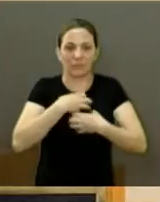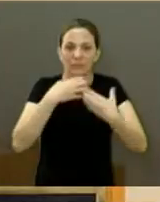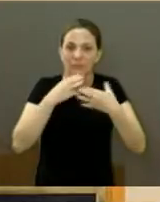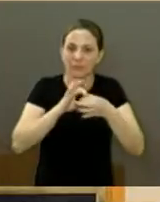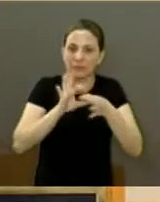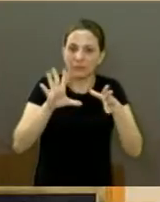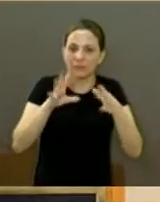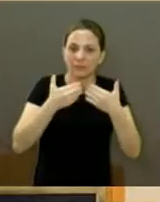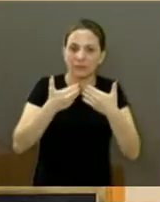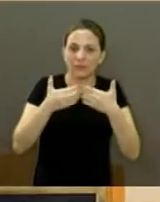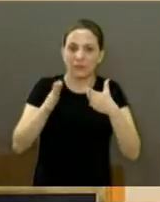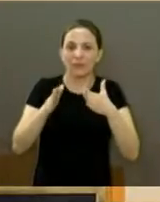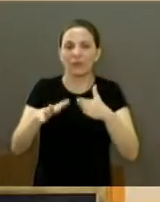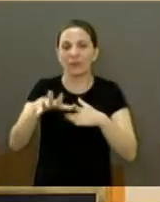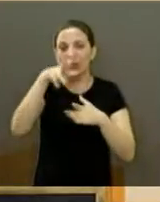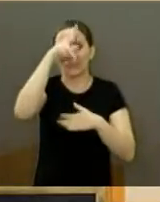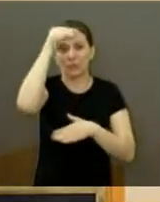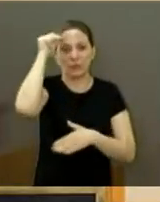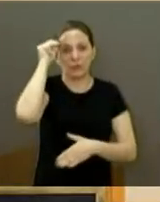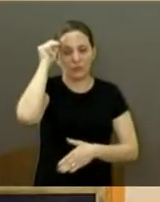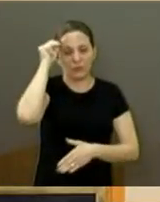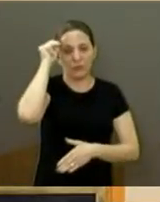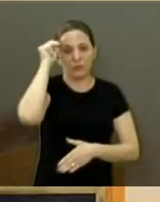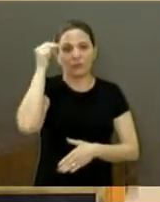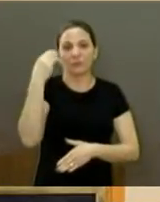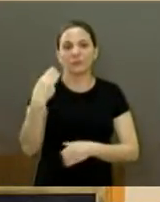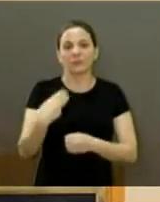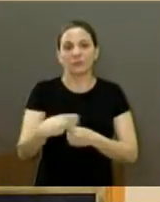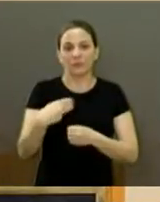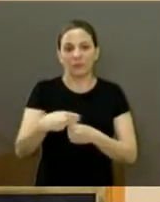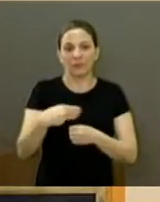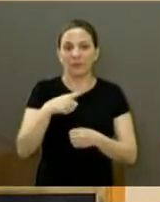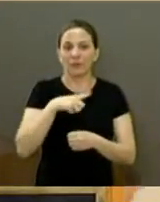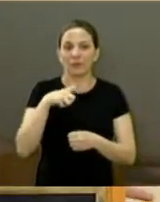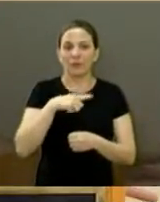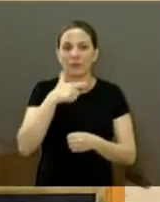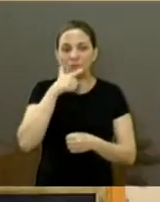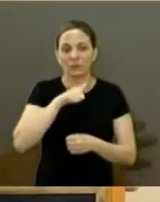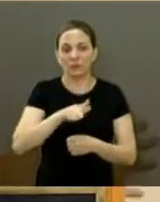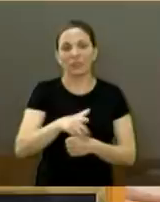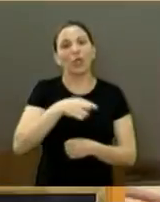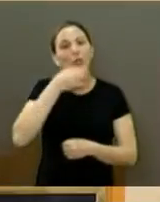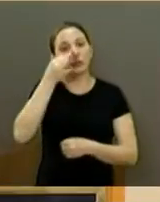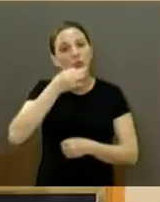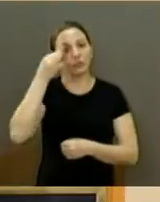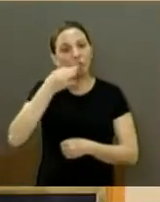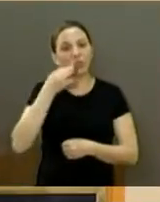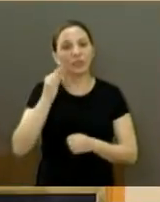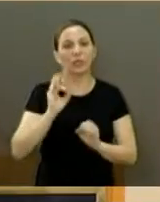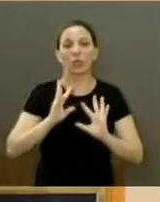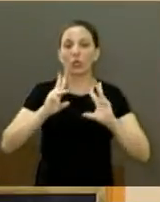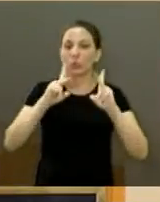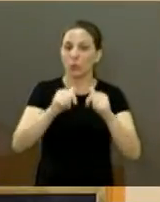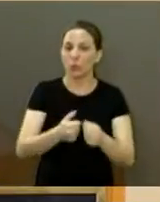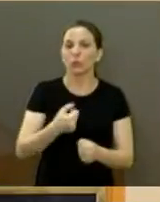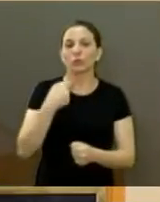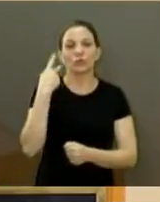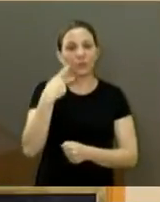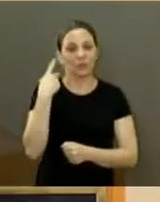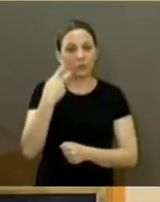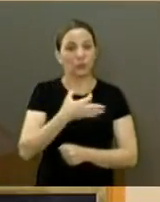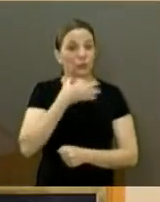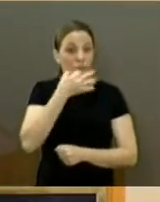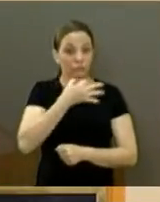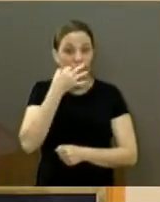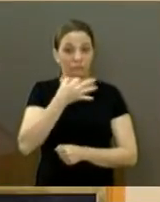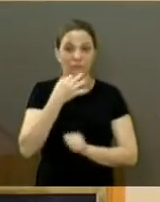por parte da Prefeitura Municipal, para que realmente eles possam estar acolhendo as sugestões que todos os vereadores estão fazendo. Então,